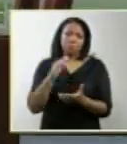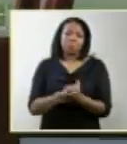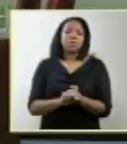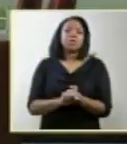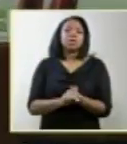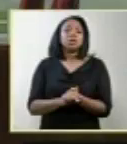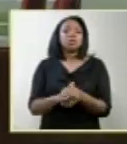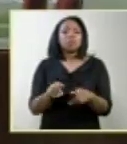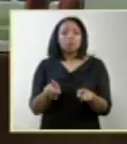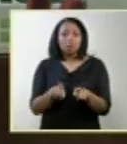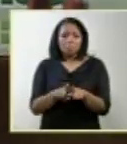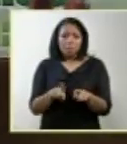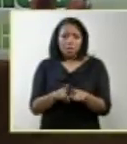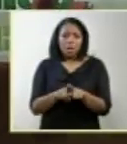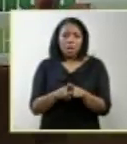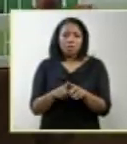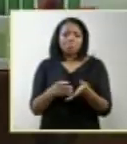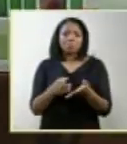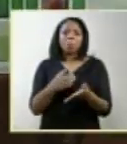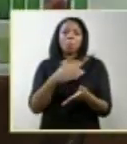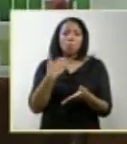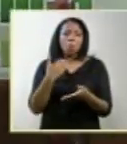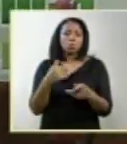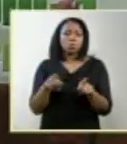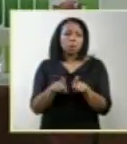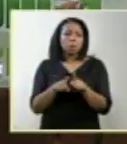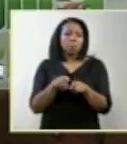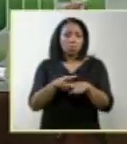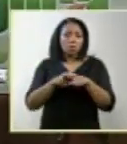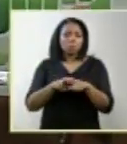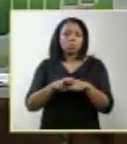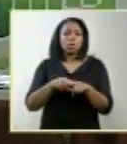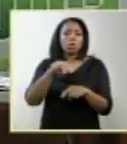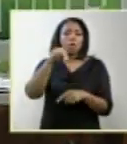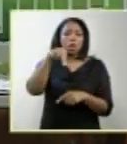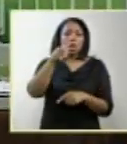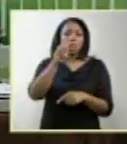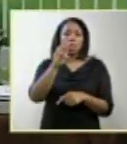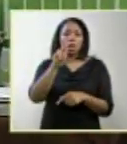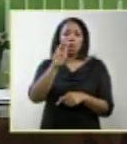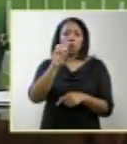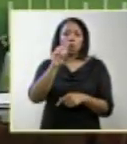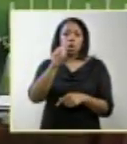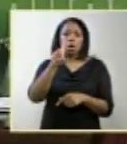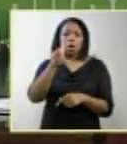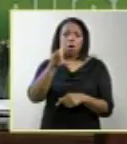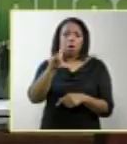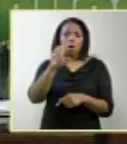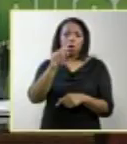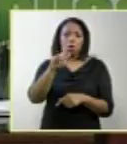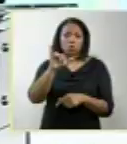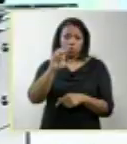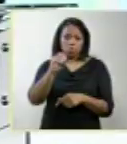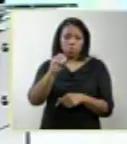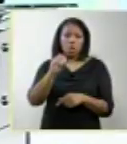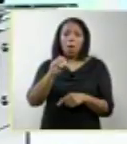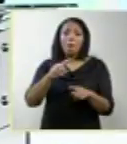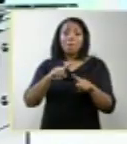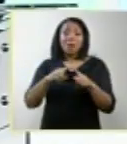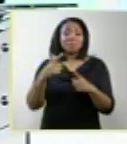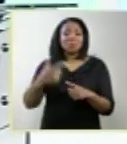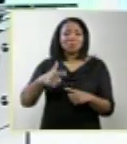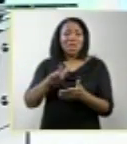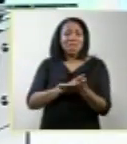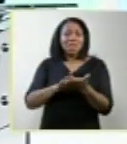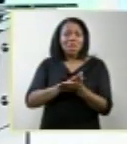feto anencefalo, um net morto neurológico. Porque do ponto de vista técnico, ele não tem sequer o desenvolvimento do